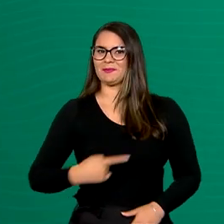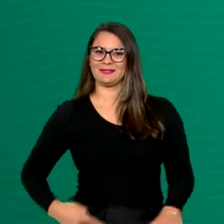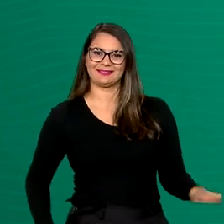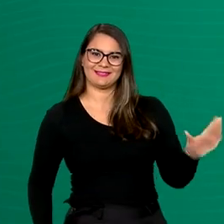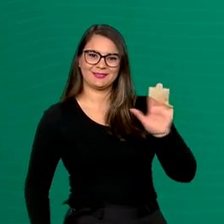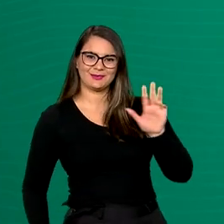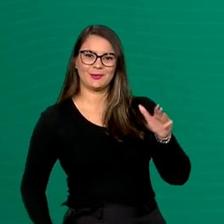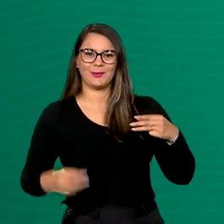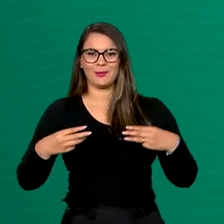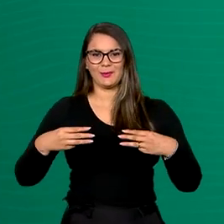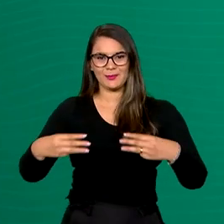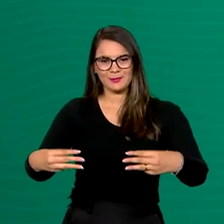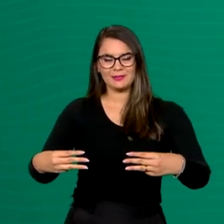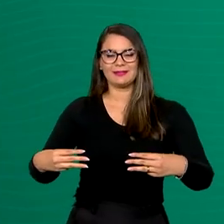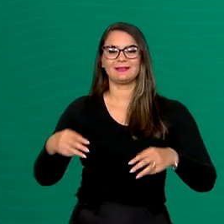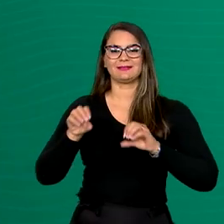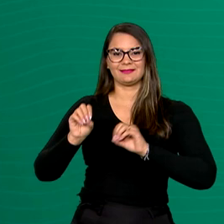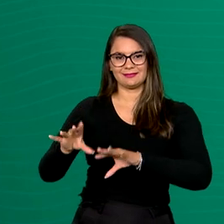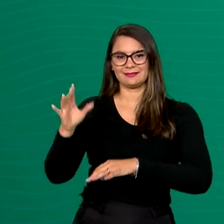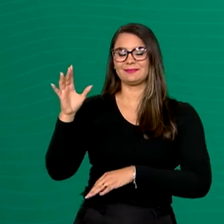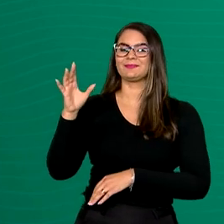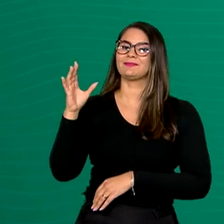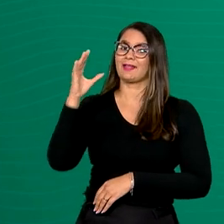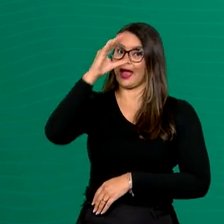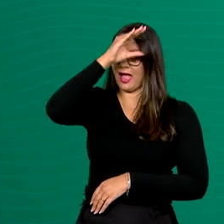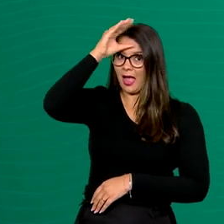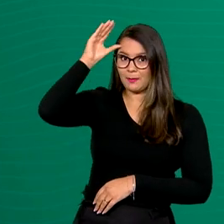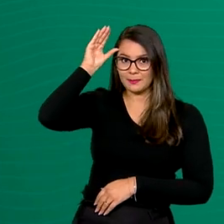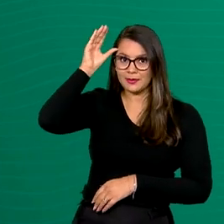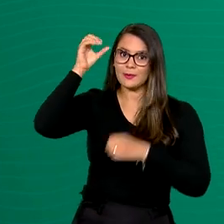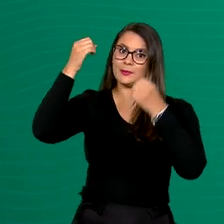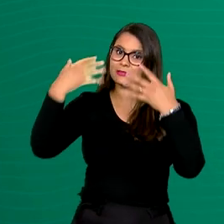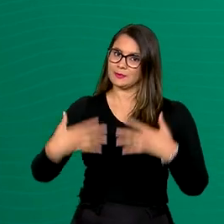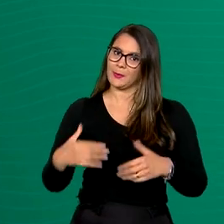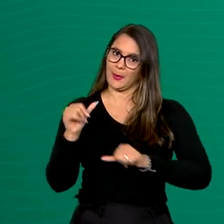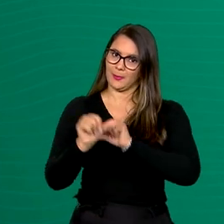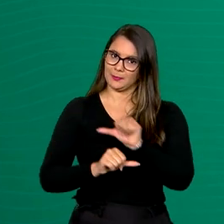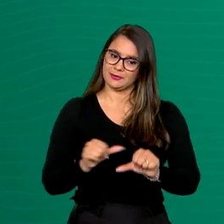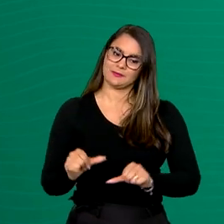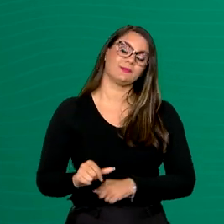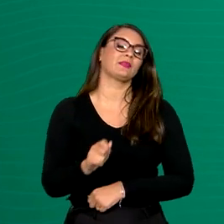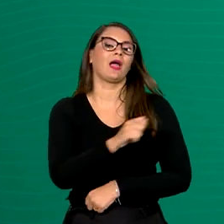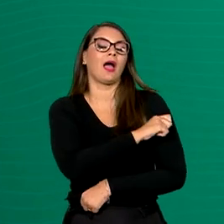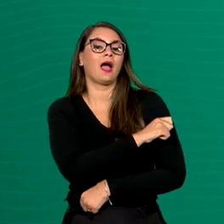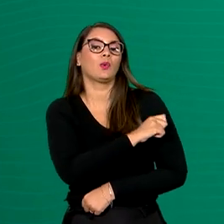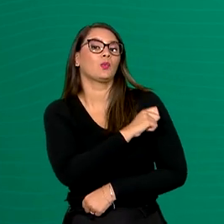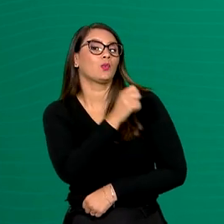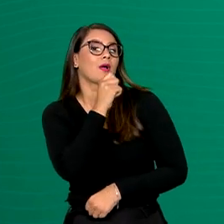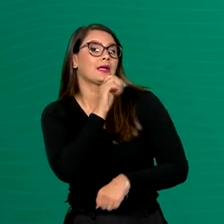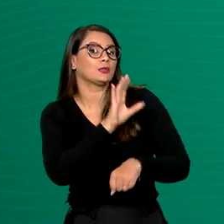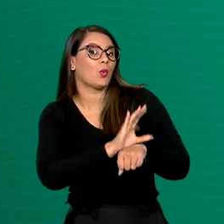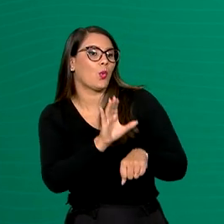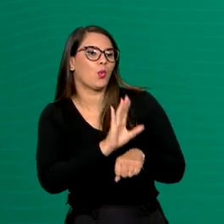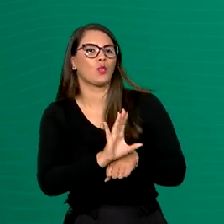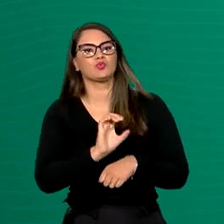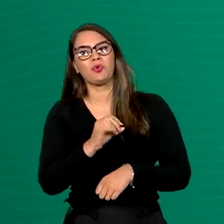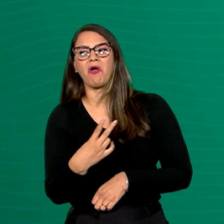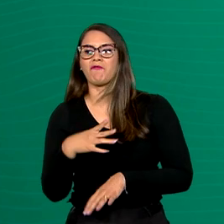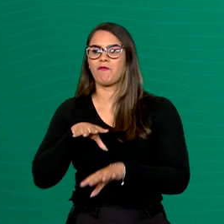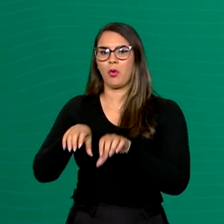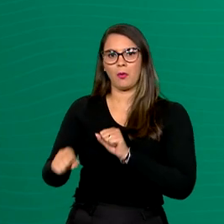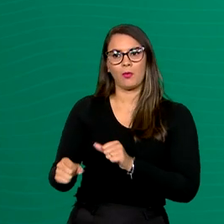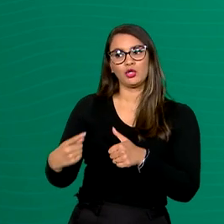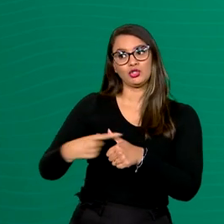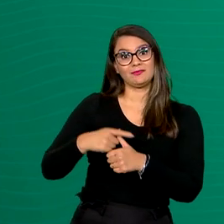Lula e o ministro da Educação, Camilo Santana, falaram sobre as mudanças. O aluno que ainda esteja no curso ou que já se formou e está devendo